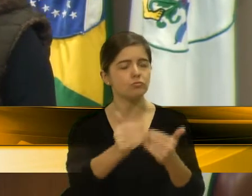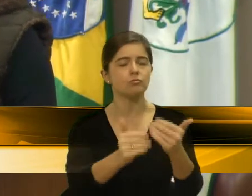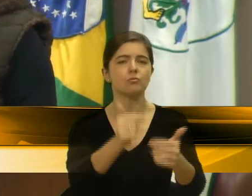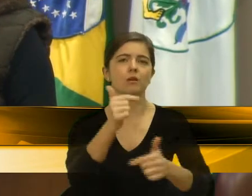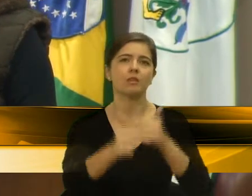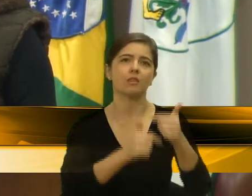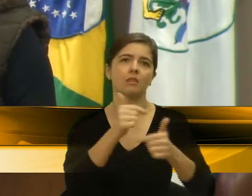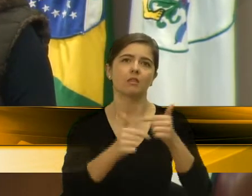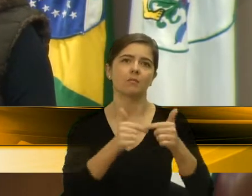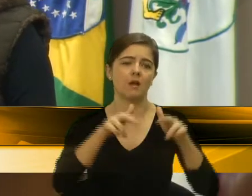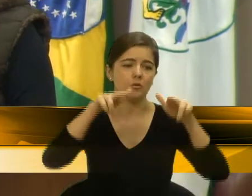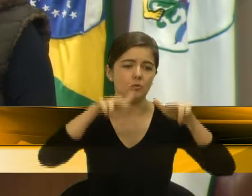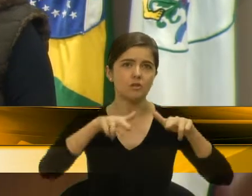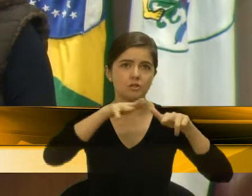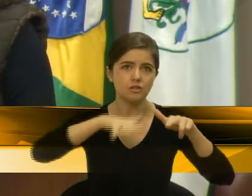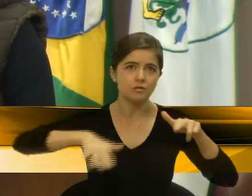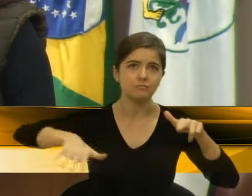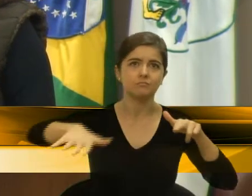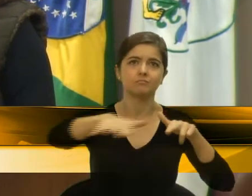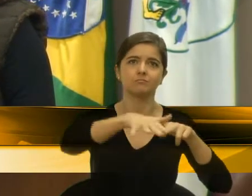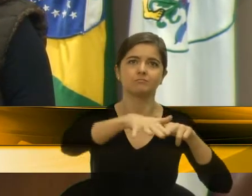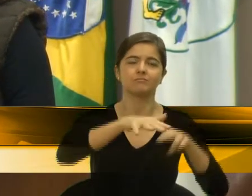região metropolitana da Serra Gaúcha.